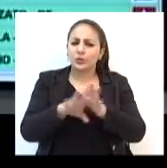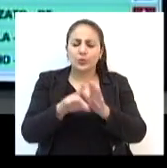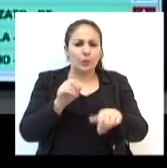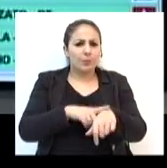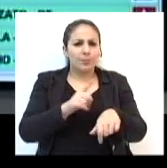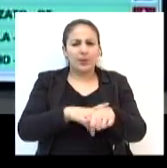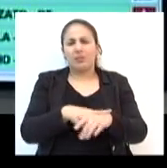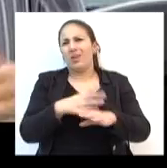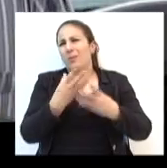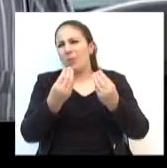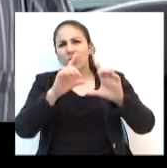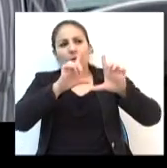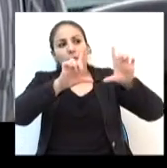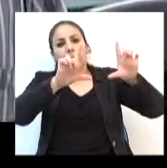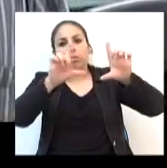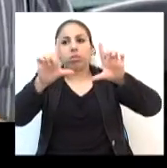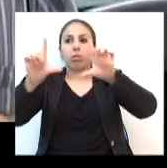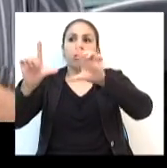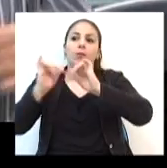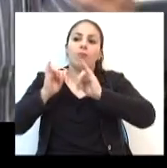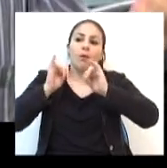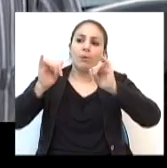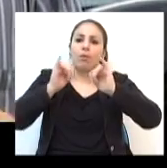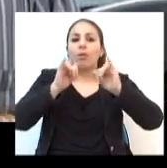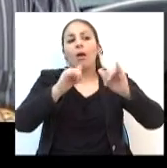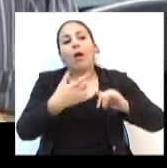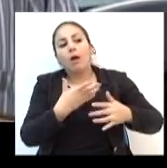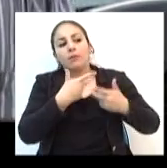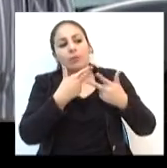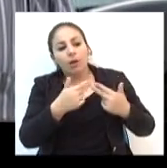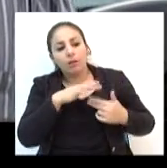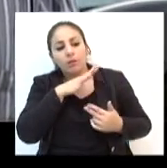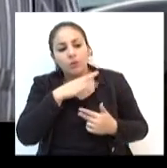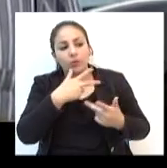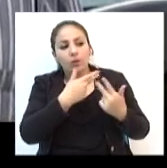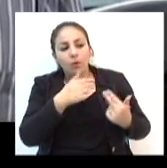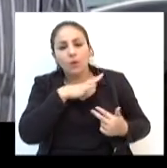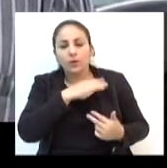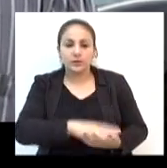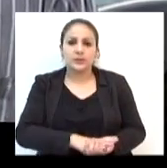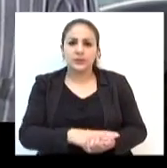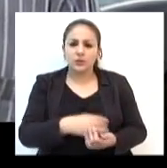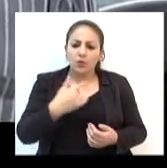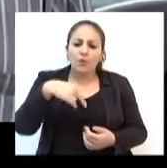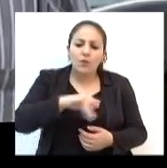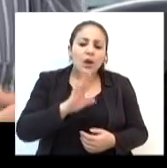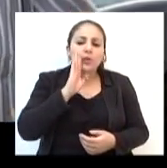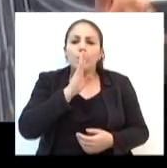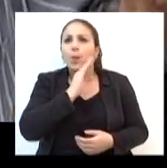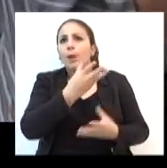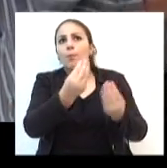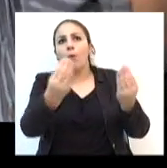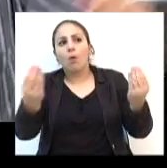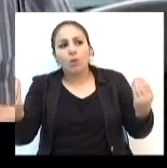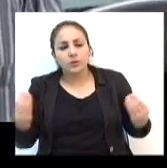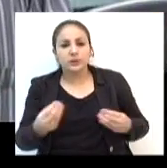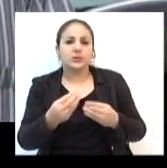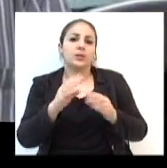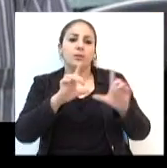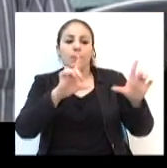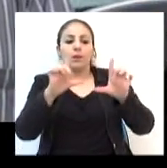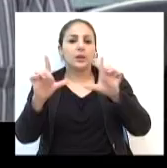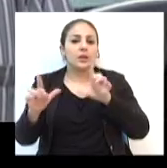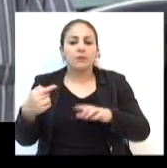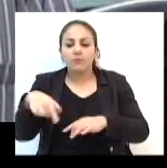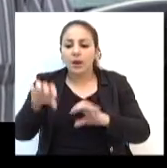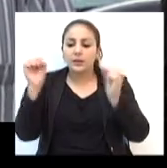e num ponto que eu já não aguento mais plaquinha de isso faz mal, isso faz mal, isso faz mal. Tu vai num bar que tem 300 plaquinhas, tu vai na academia que tem 500 plaquinhas e